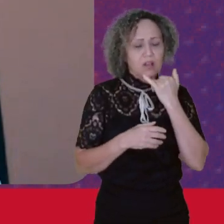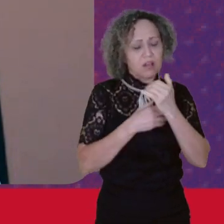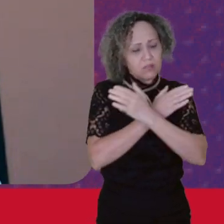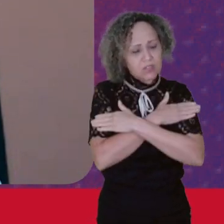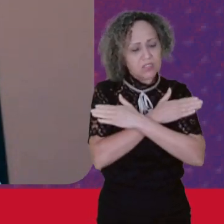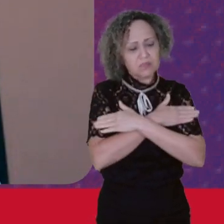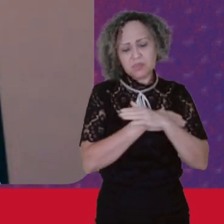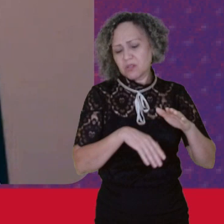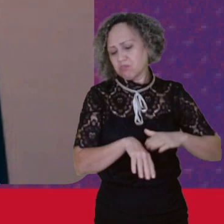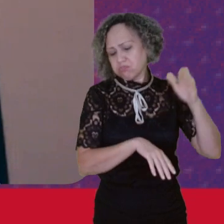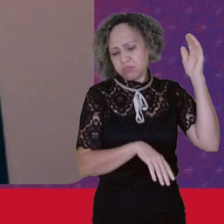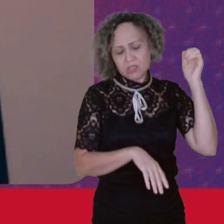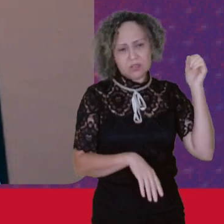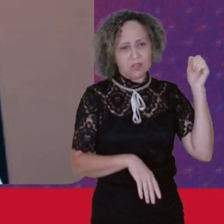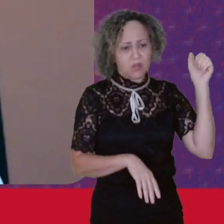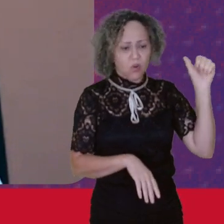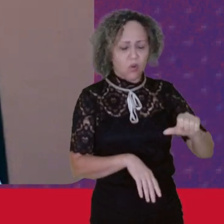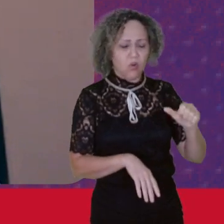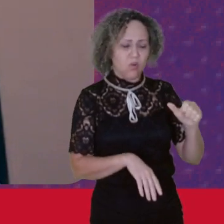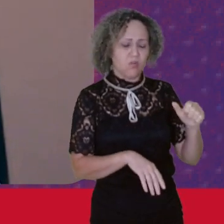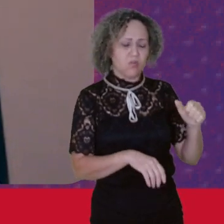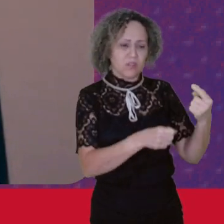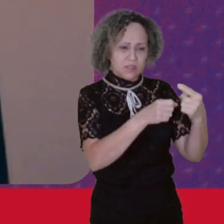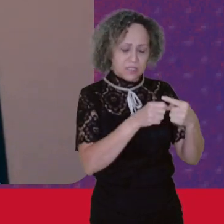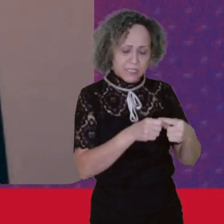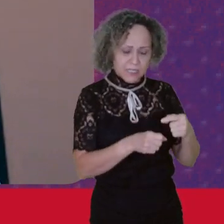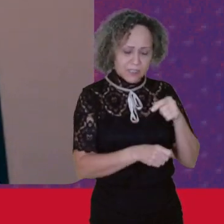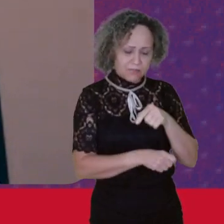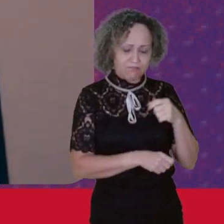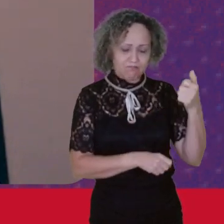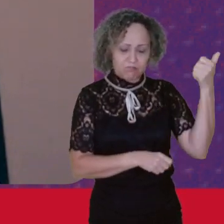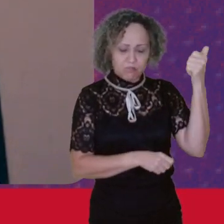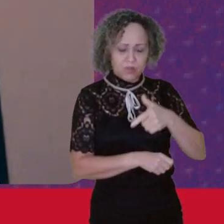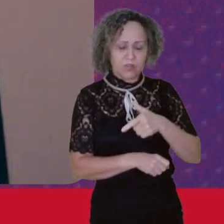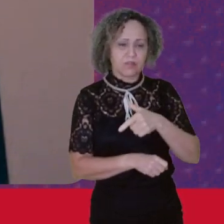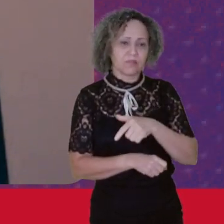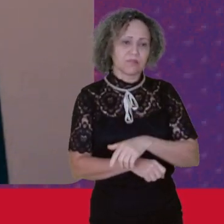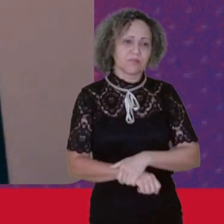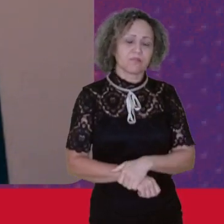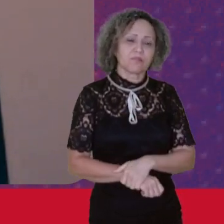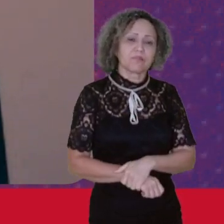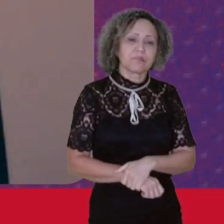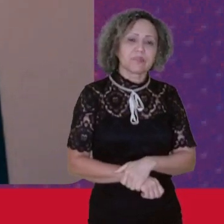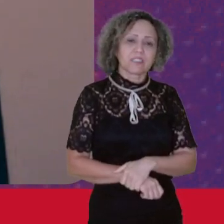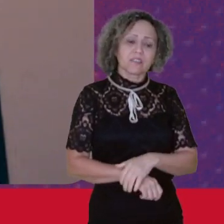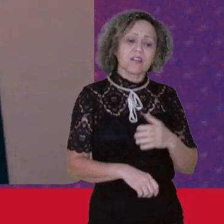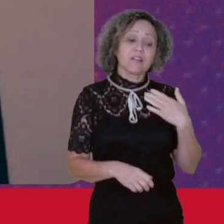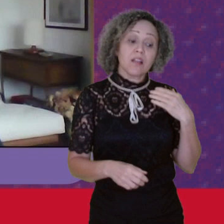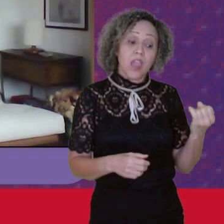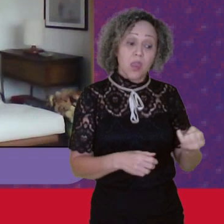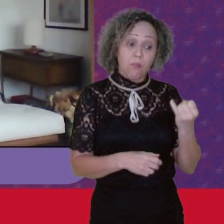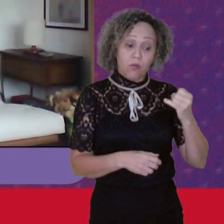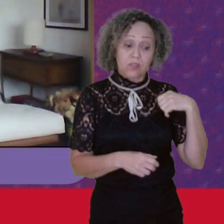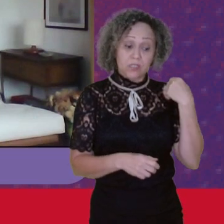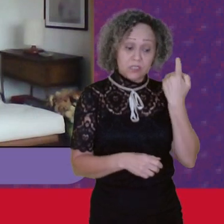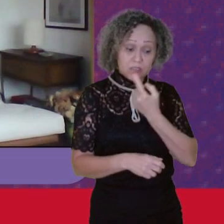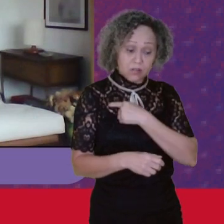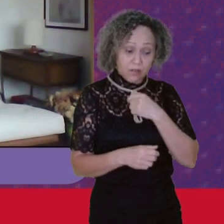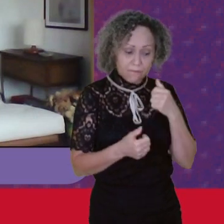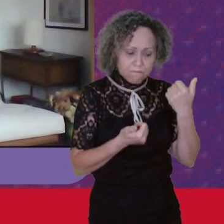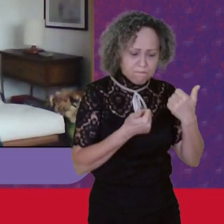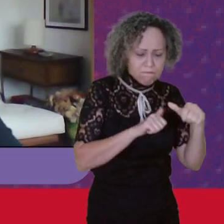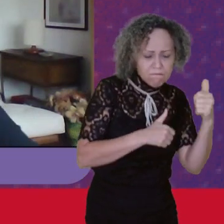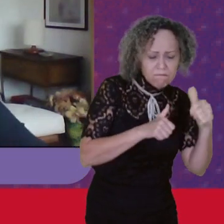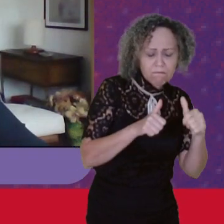Sobre emprego Das mulheres Eu acho Que isso é Muito importante A gente fazer Essa análise Agora As mulheres